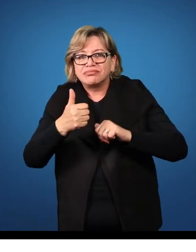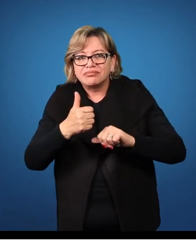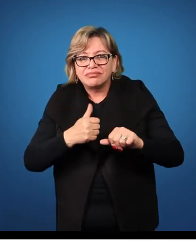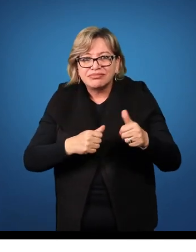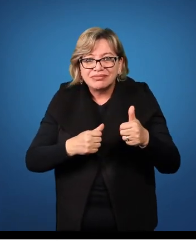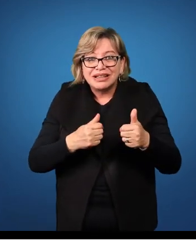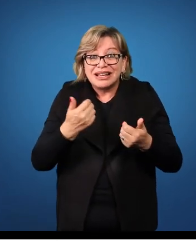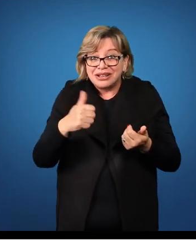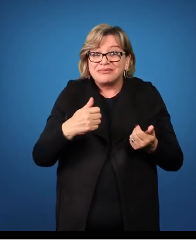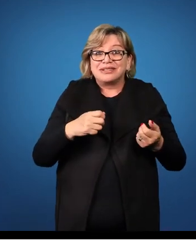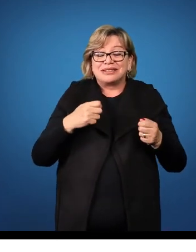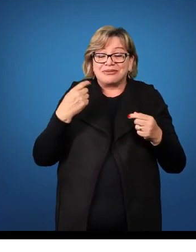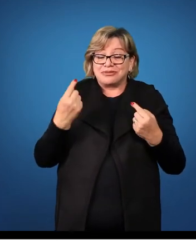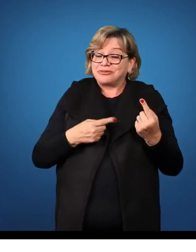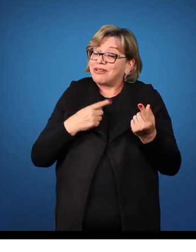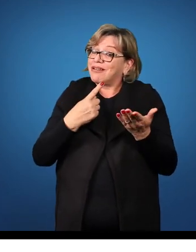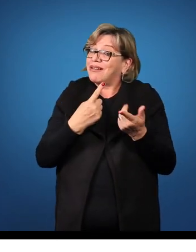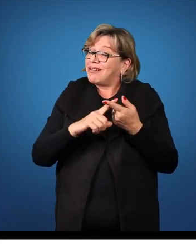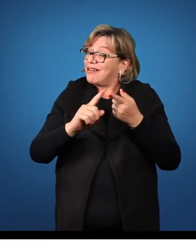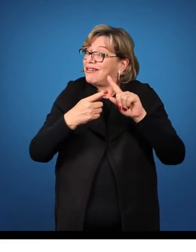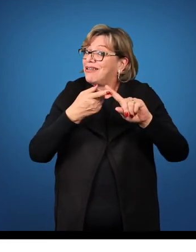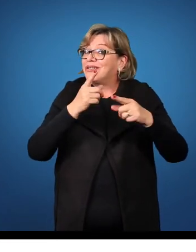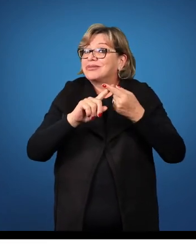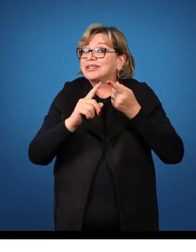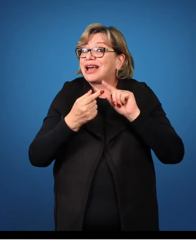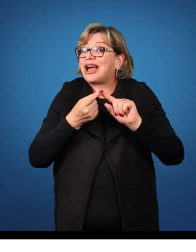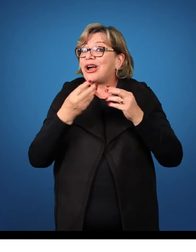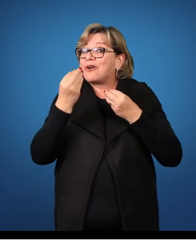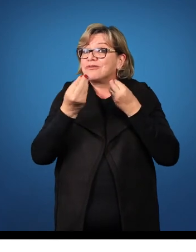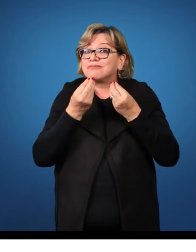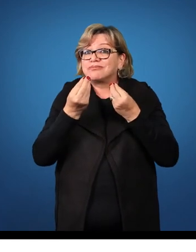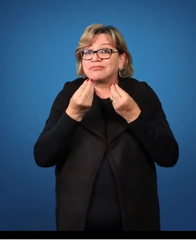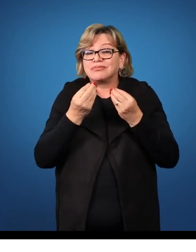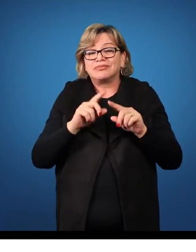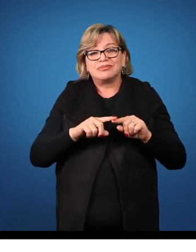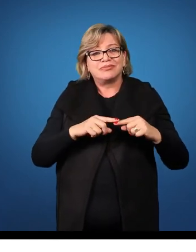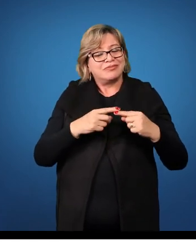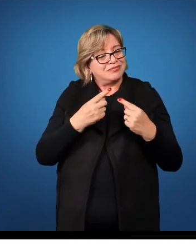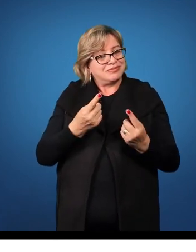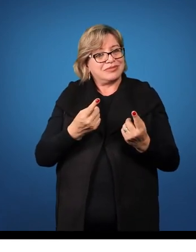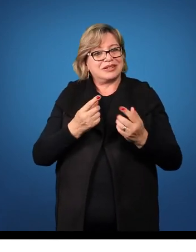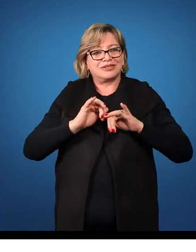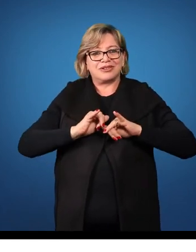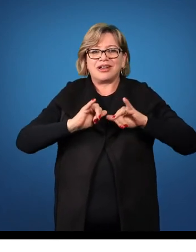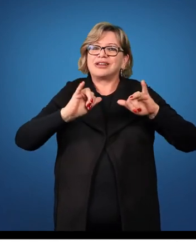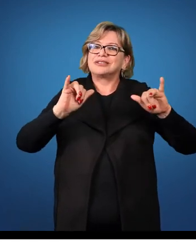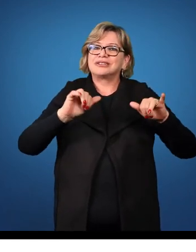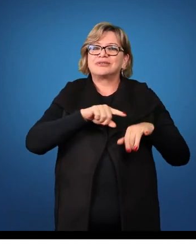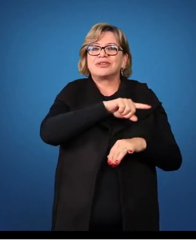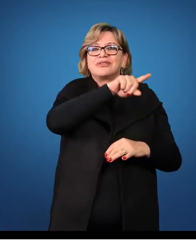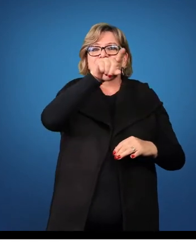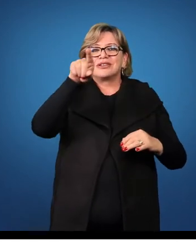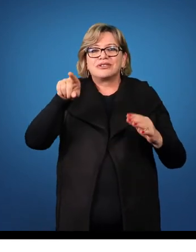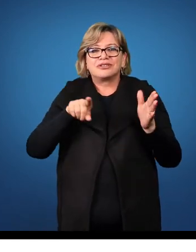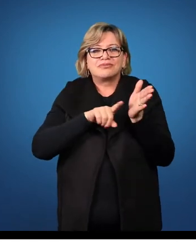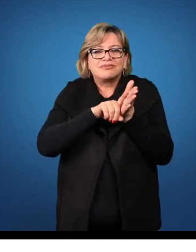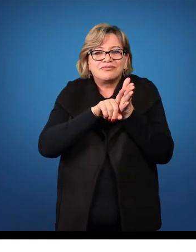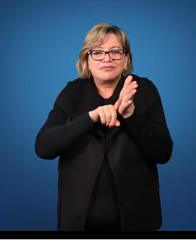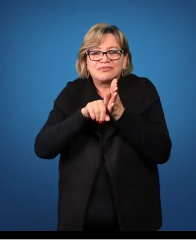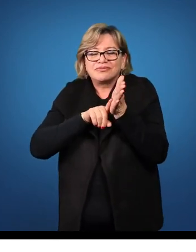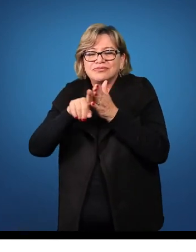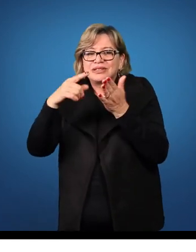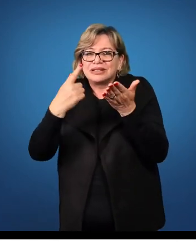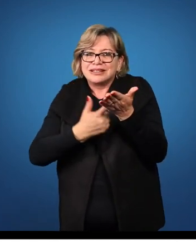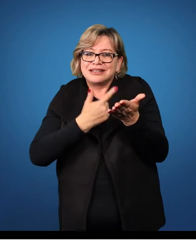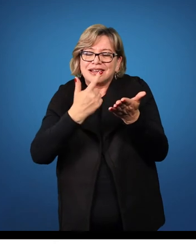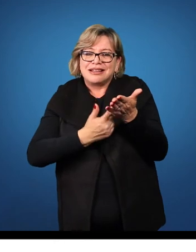então nós precisamos chegar aqui a um acordo. Mas digo isso porque vocês, ao pesquisar, ao investigar um